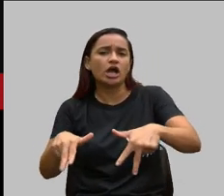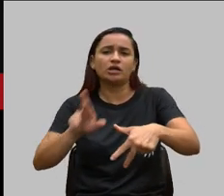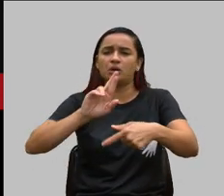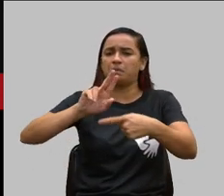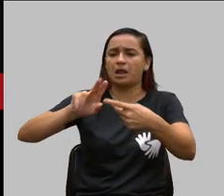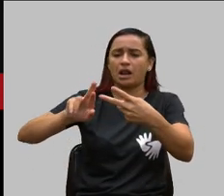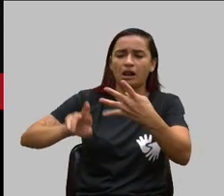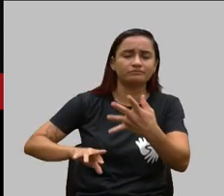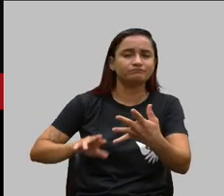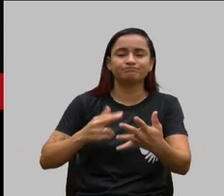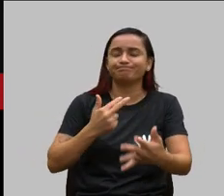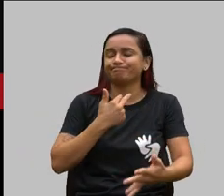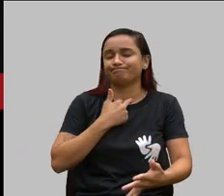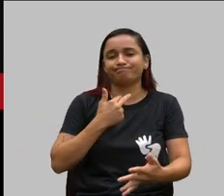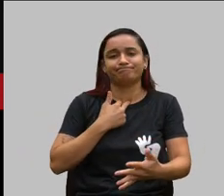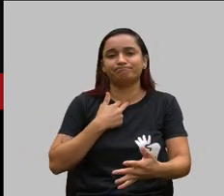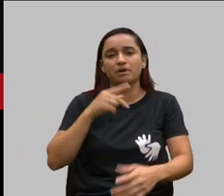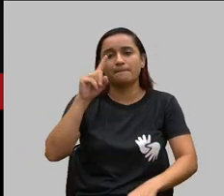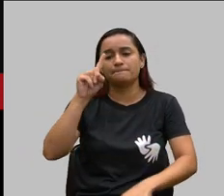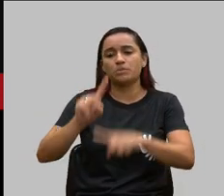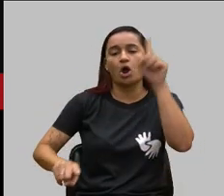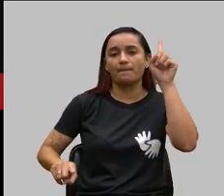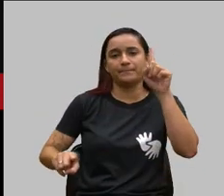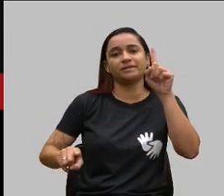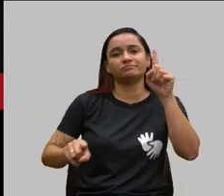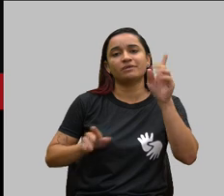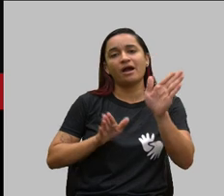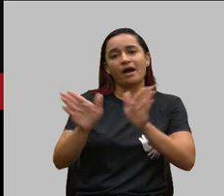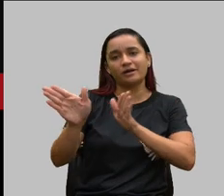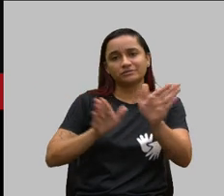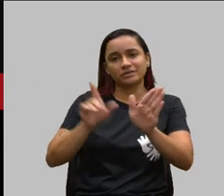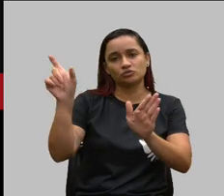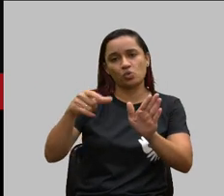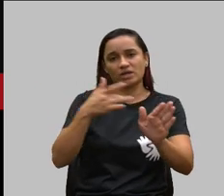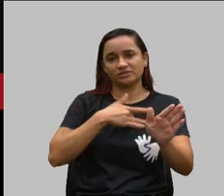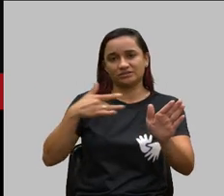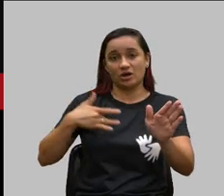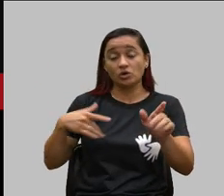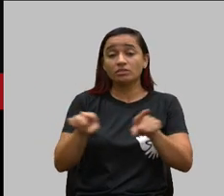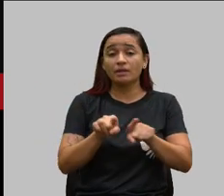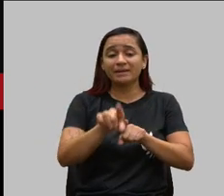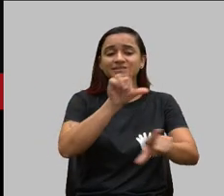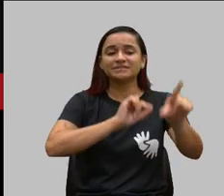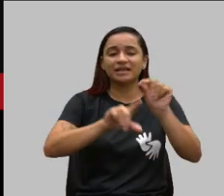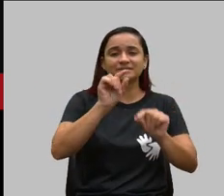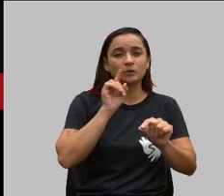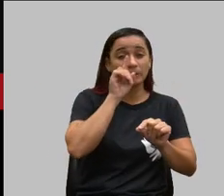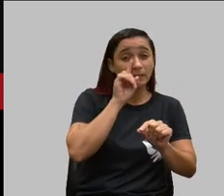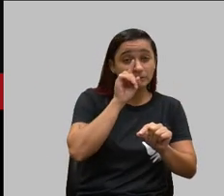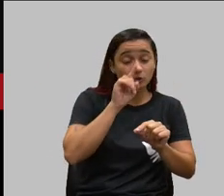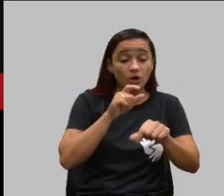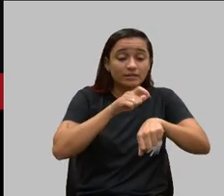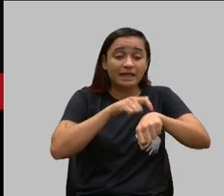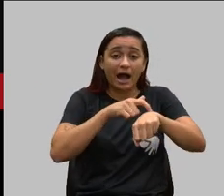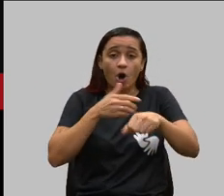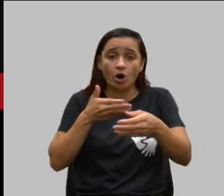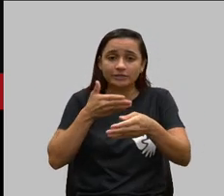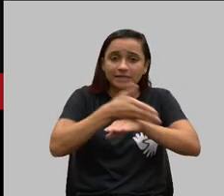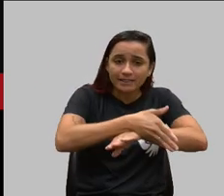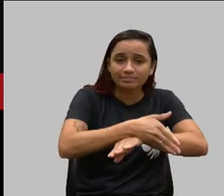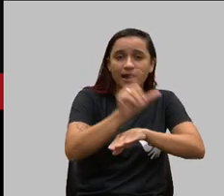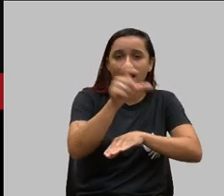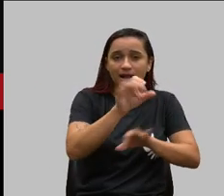não permite qualquer tipo de vedação e qualquer tipo de seleção de risco seja no ingresso seja na